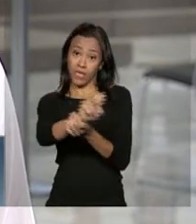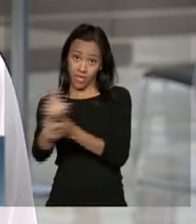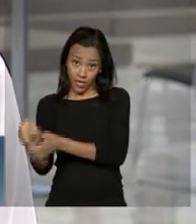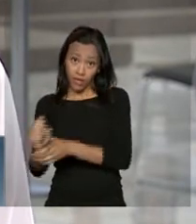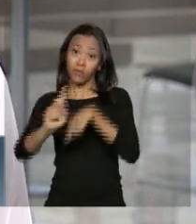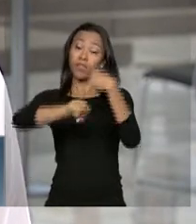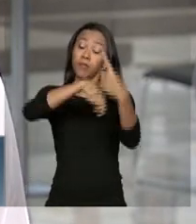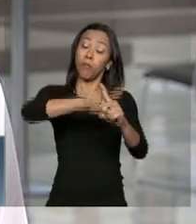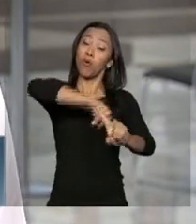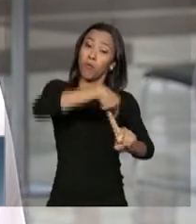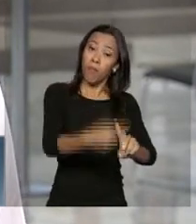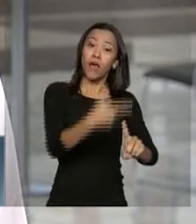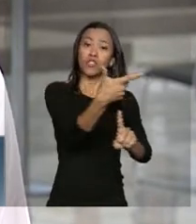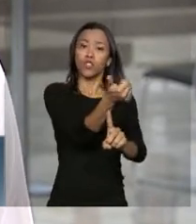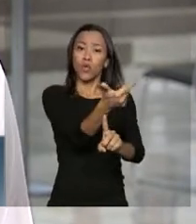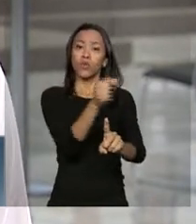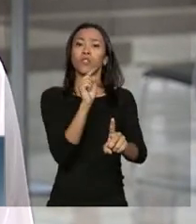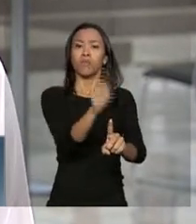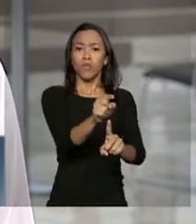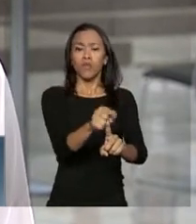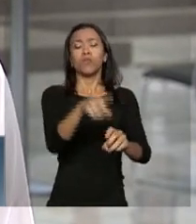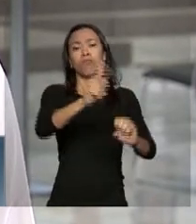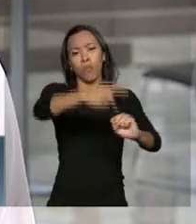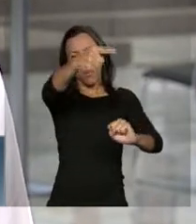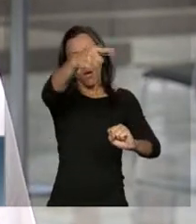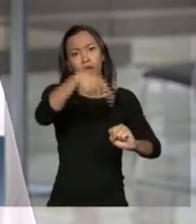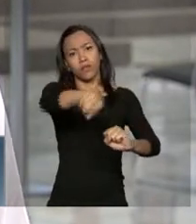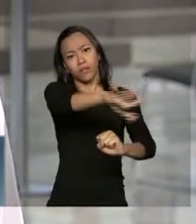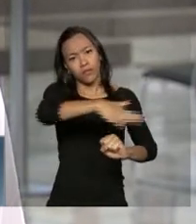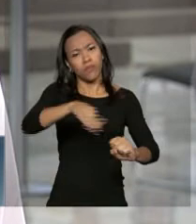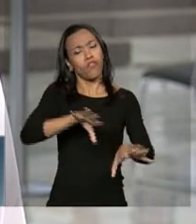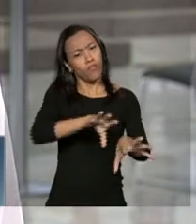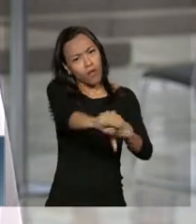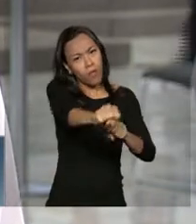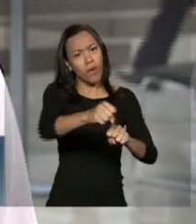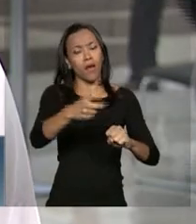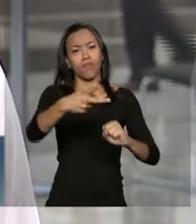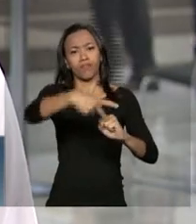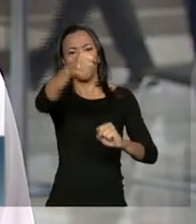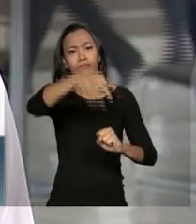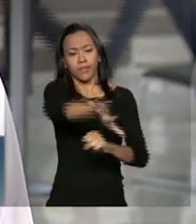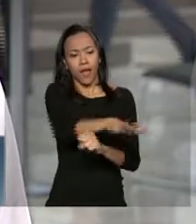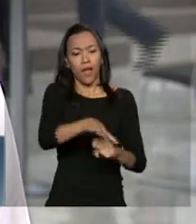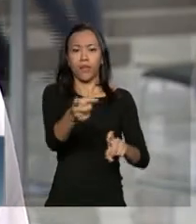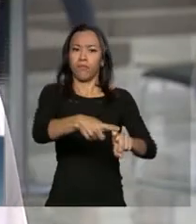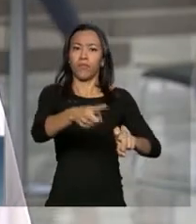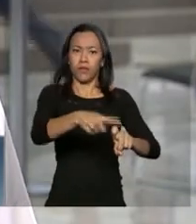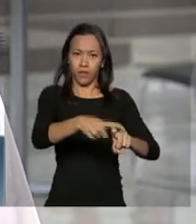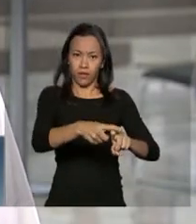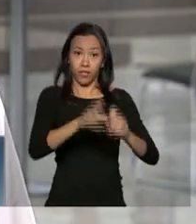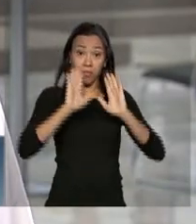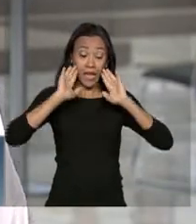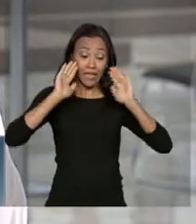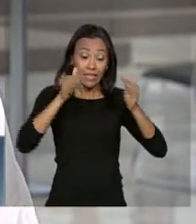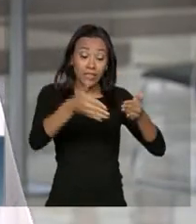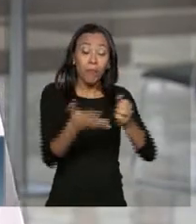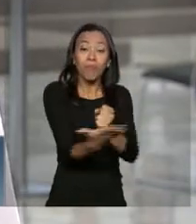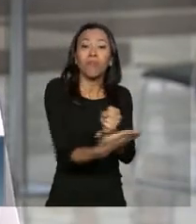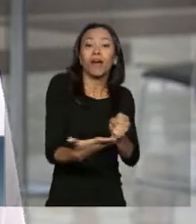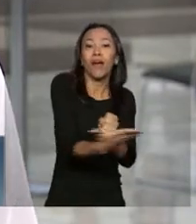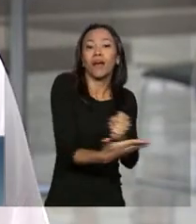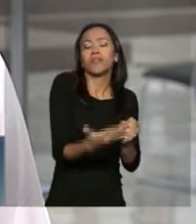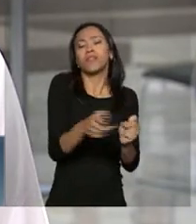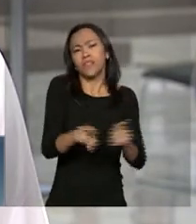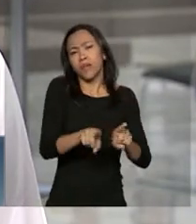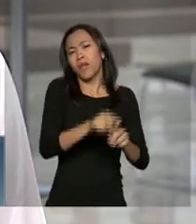12.400 vagas para a residência médica para formar especialistas, principalmente na área da atenção básica e